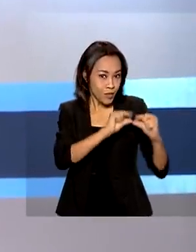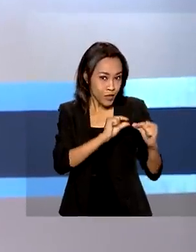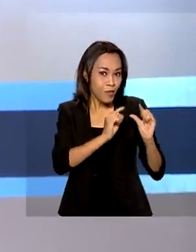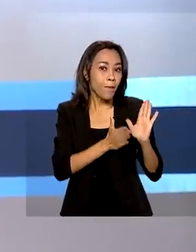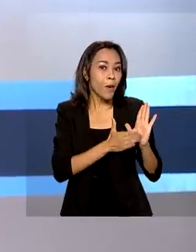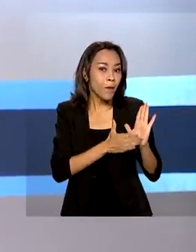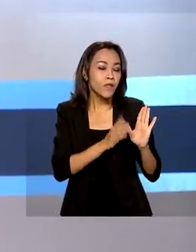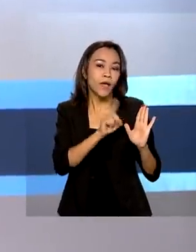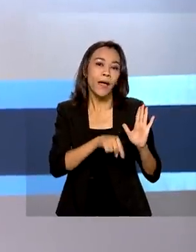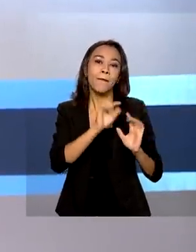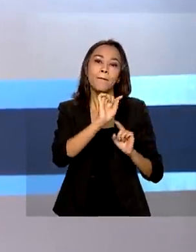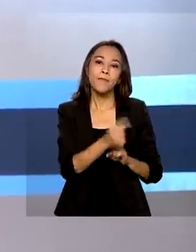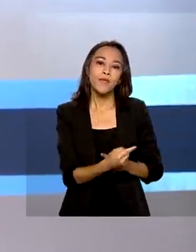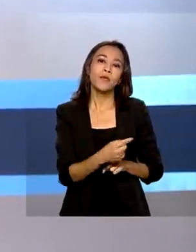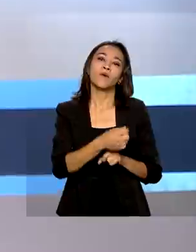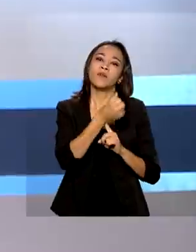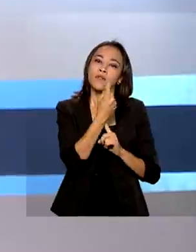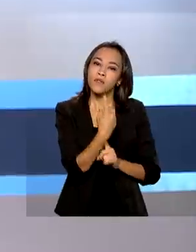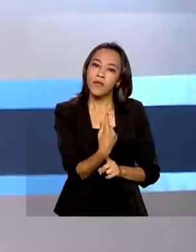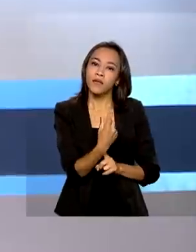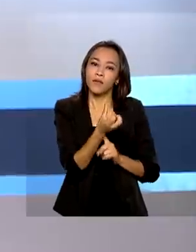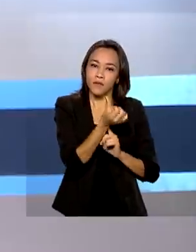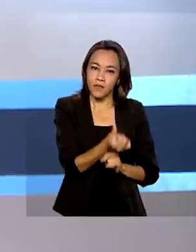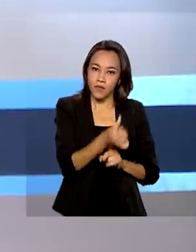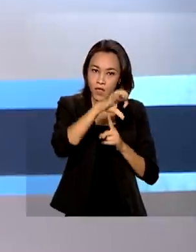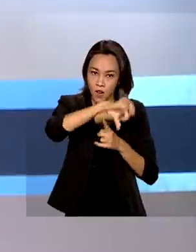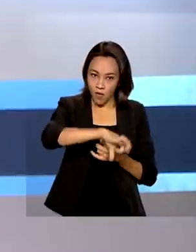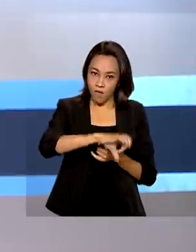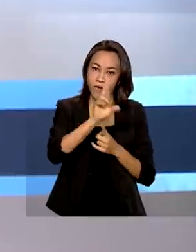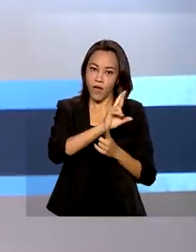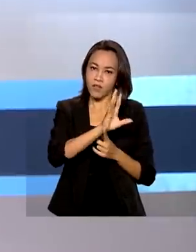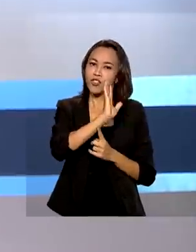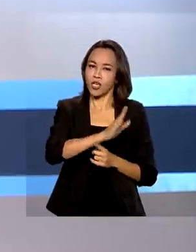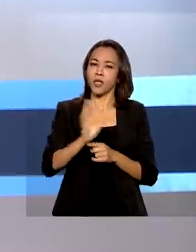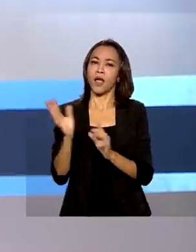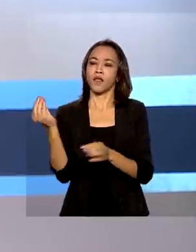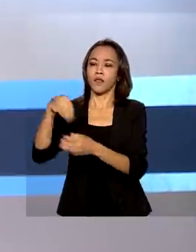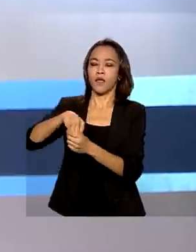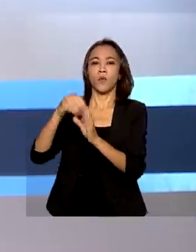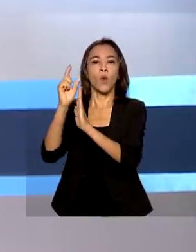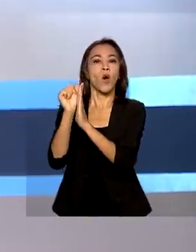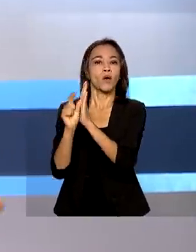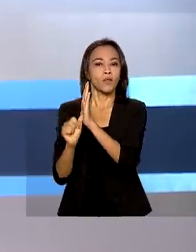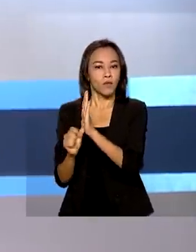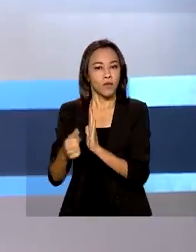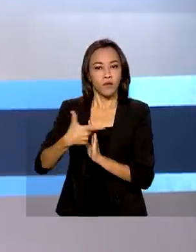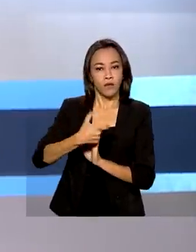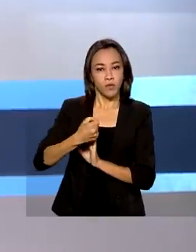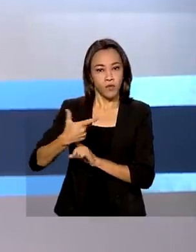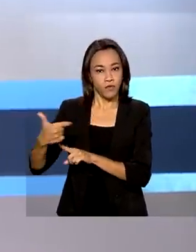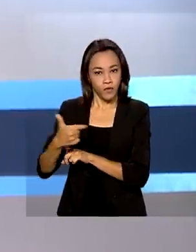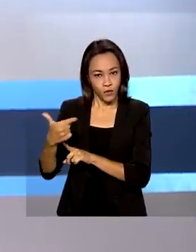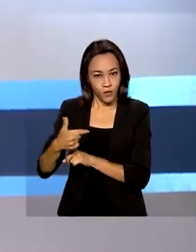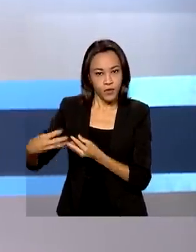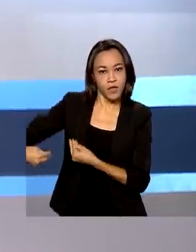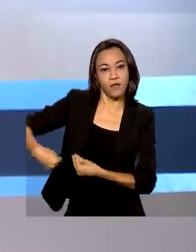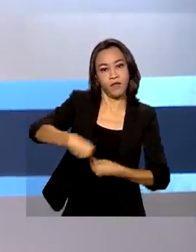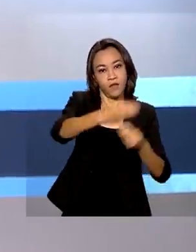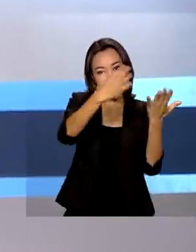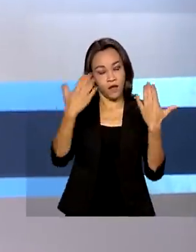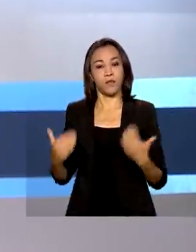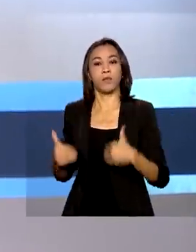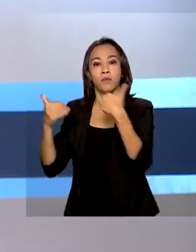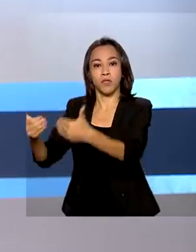de 1.169 reais. O valor está previsto no orçamento de 2022, enviado pela equipe econômica ao